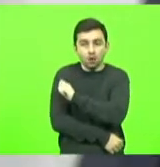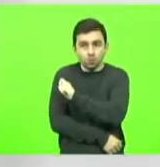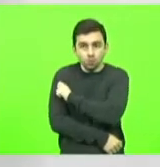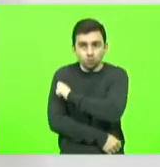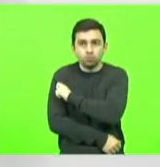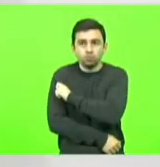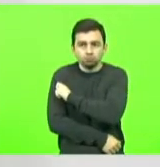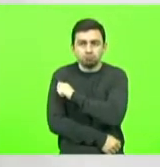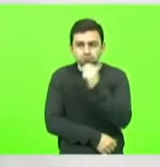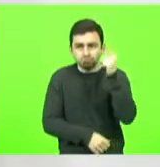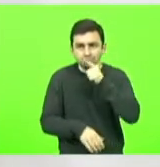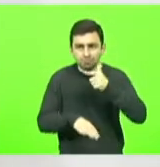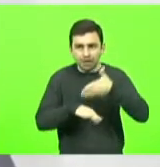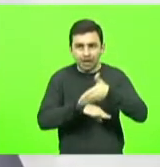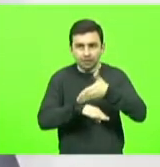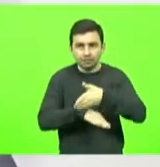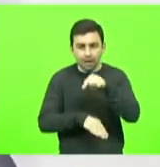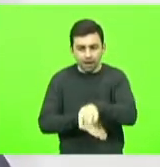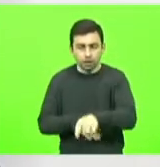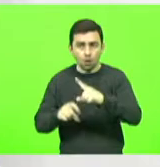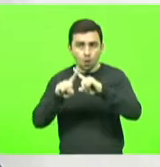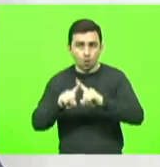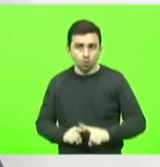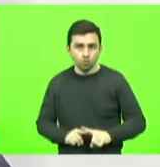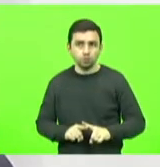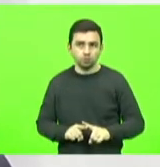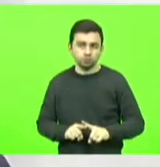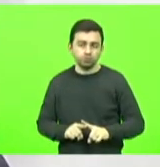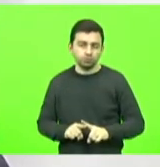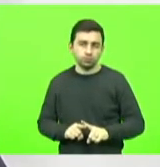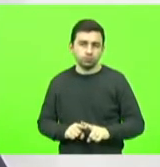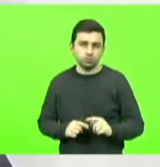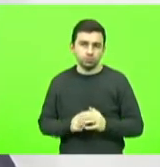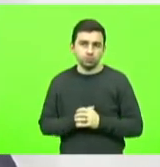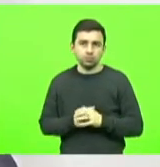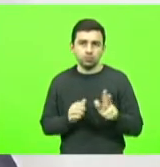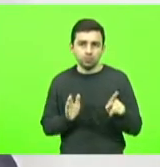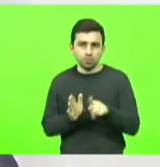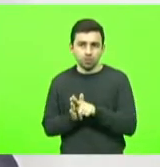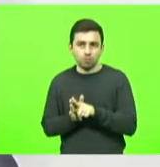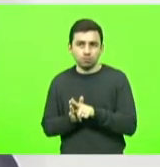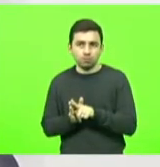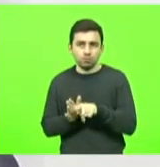do concurso de desenho.